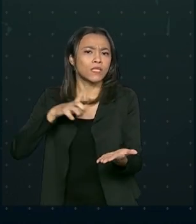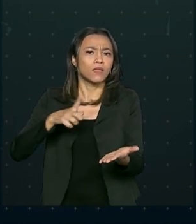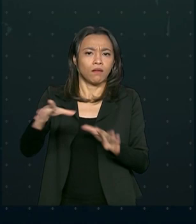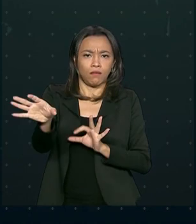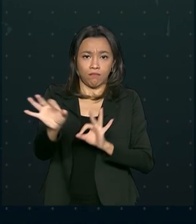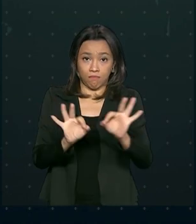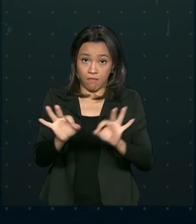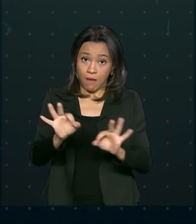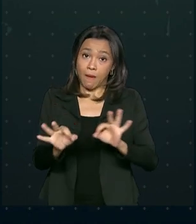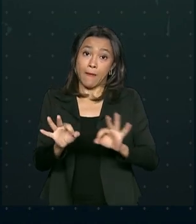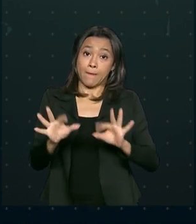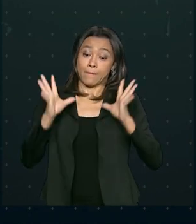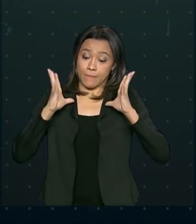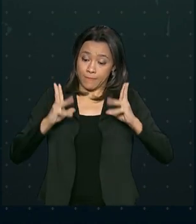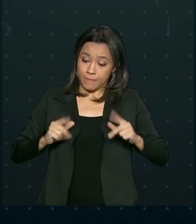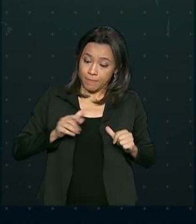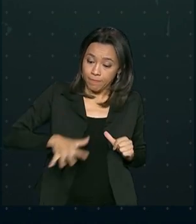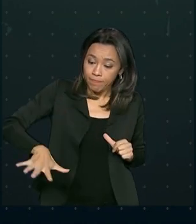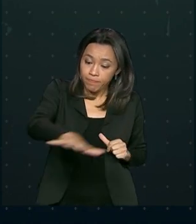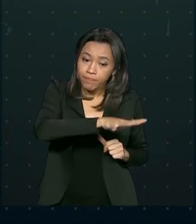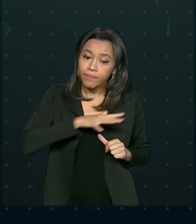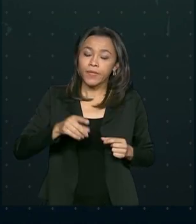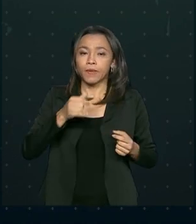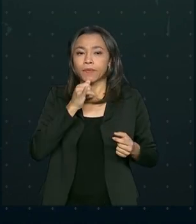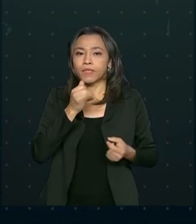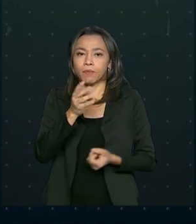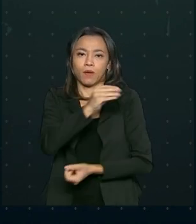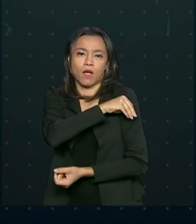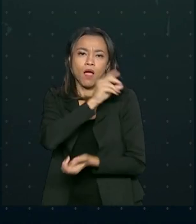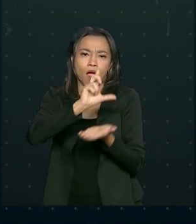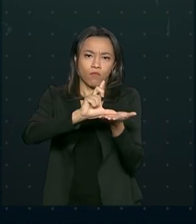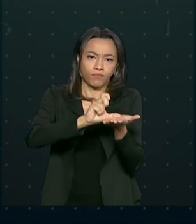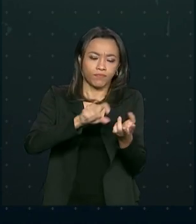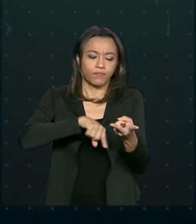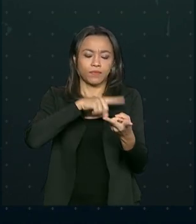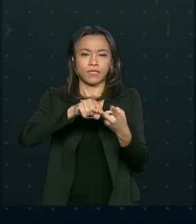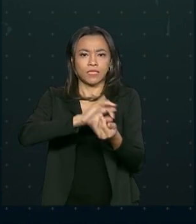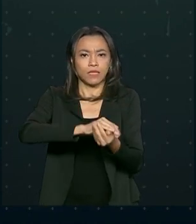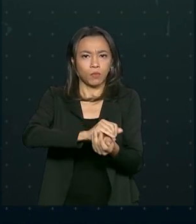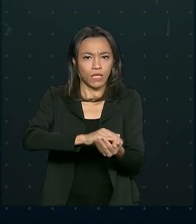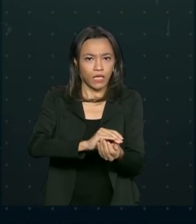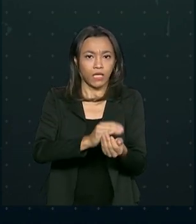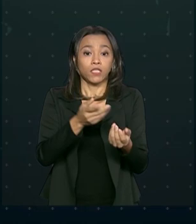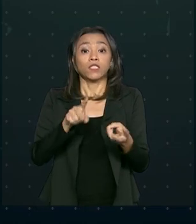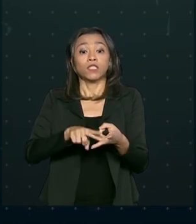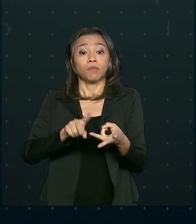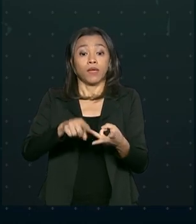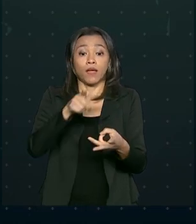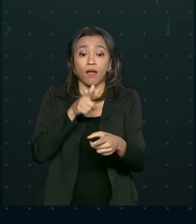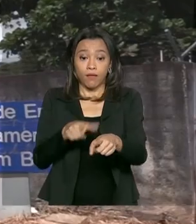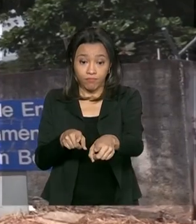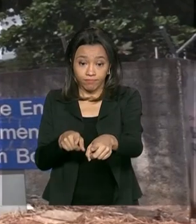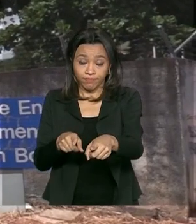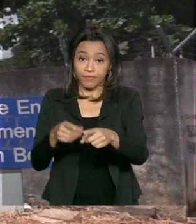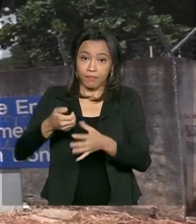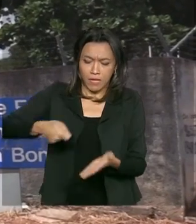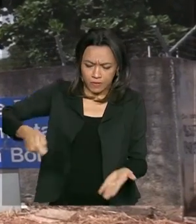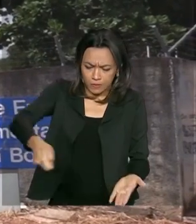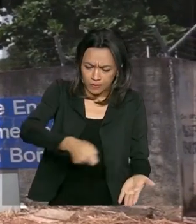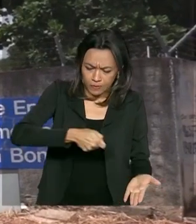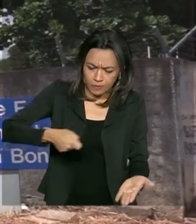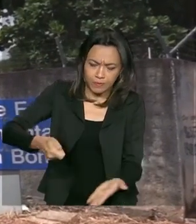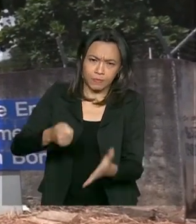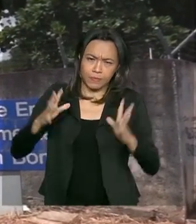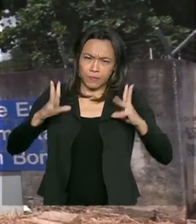material de higiene e limpeza, como álcool em gel, sabonete líquido e água sanitária, para que a